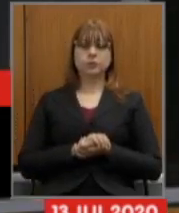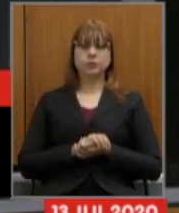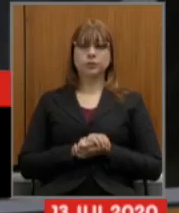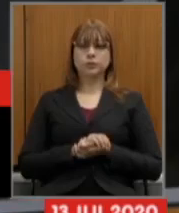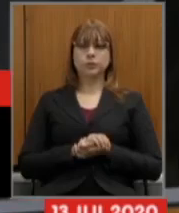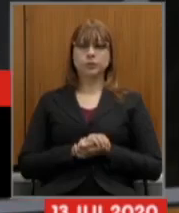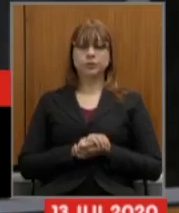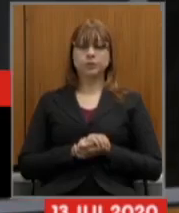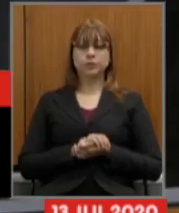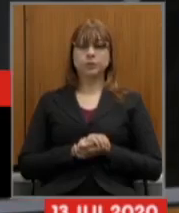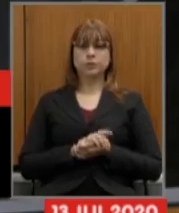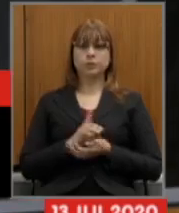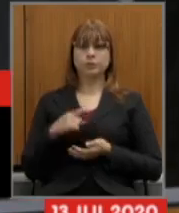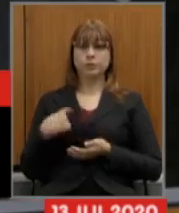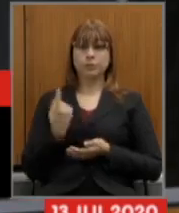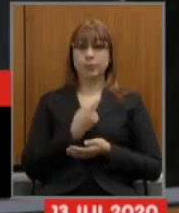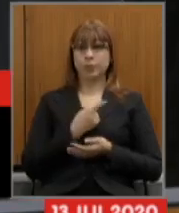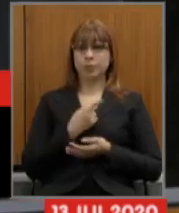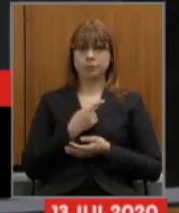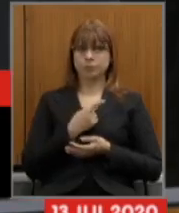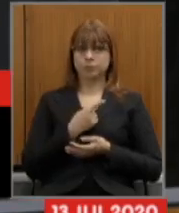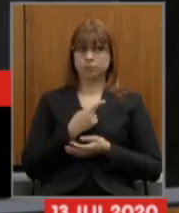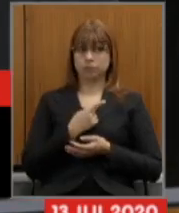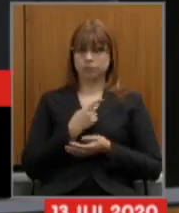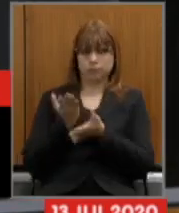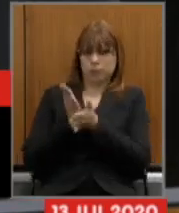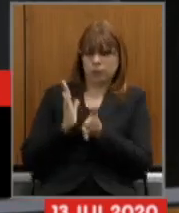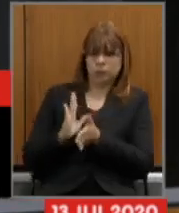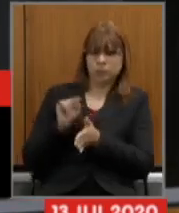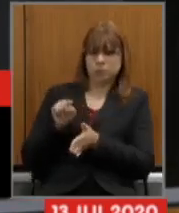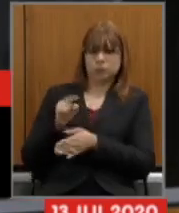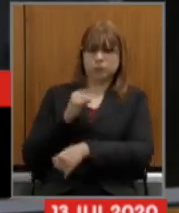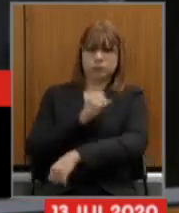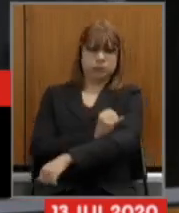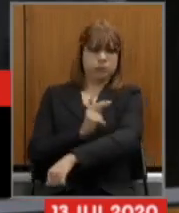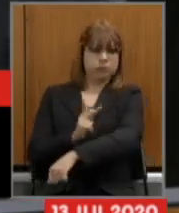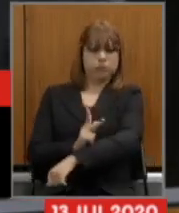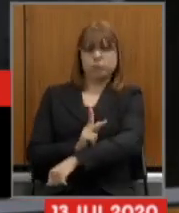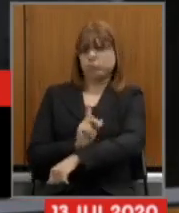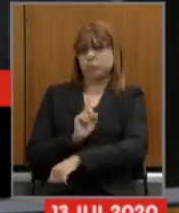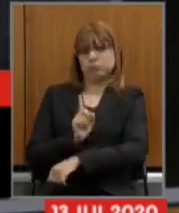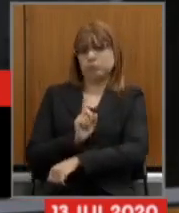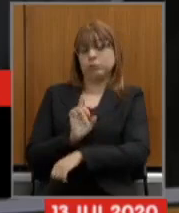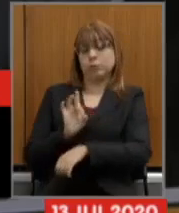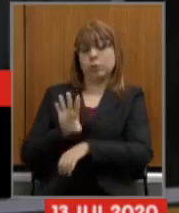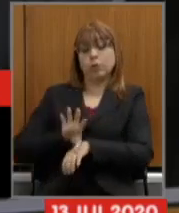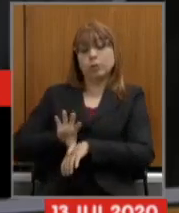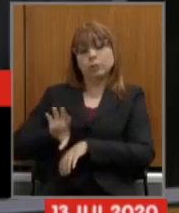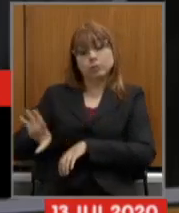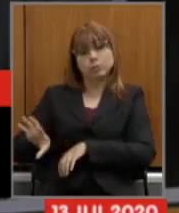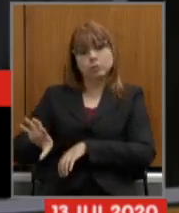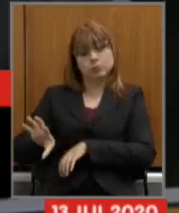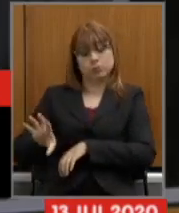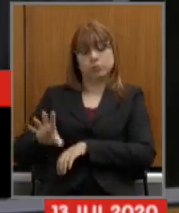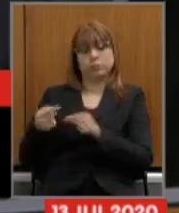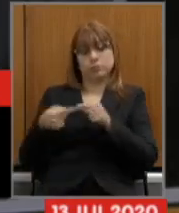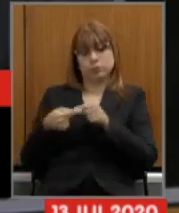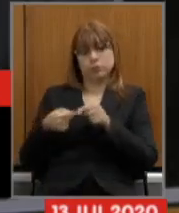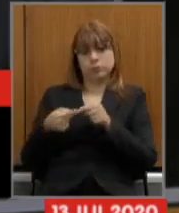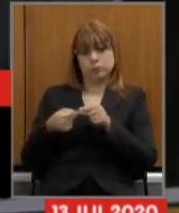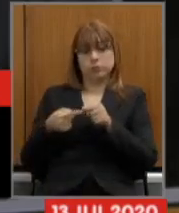primeiro que nós não estamos acabando com IPSENG nós estamos apenas separando as funções